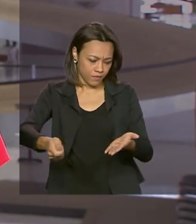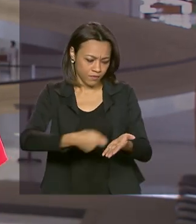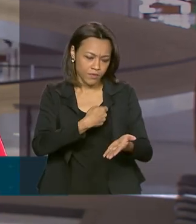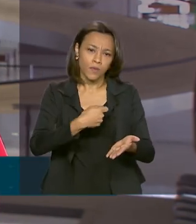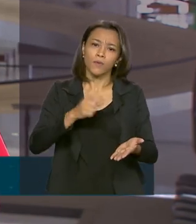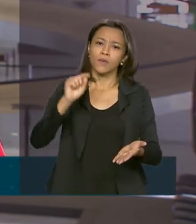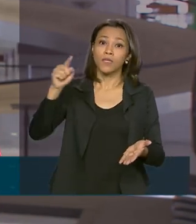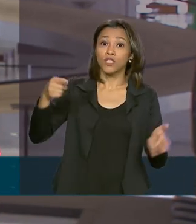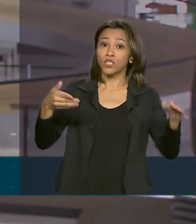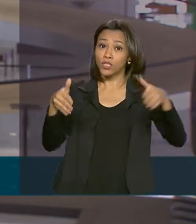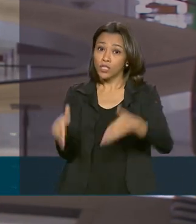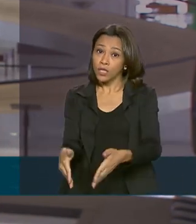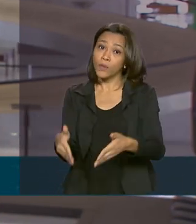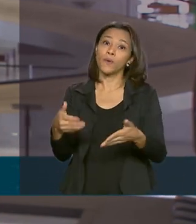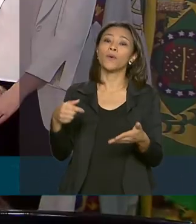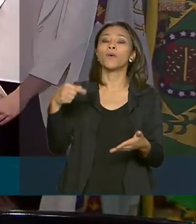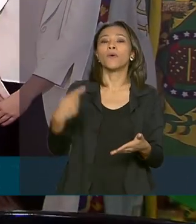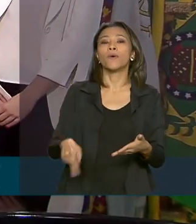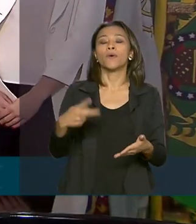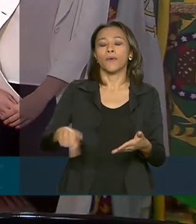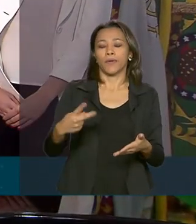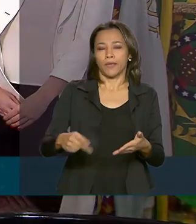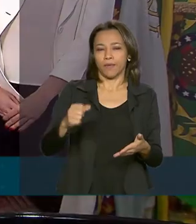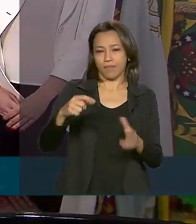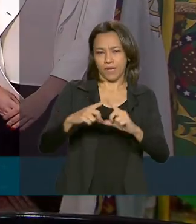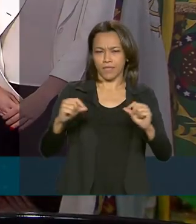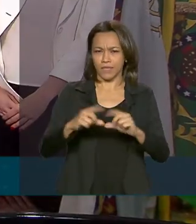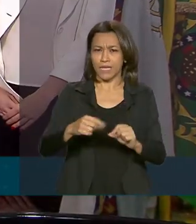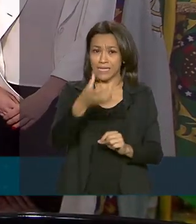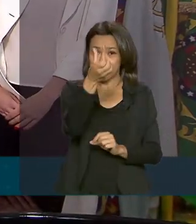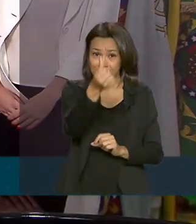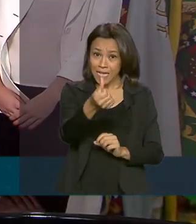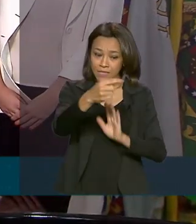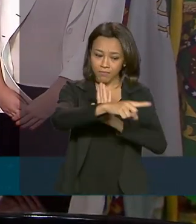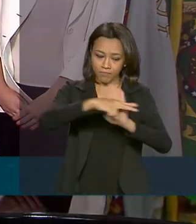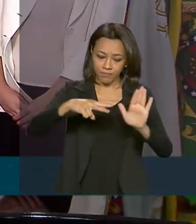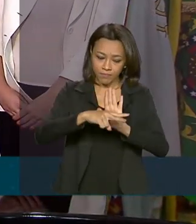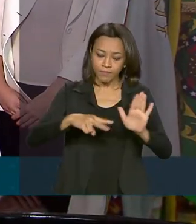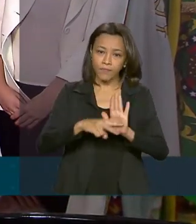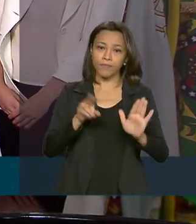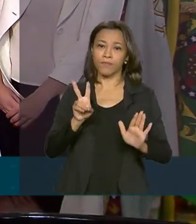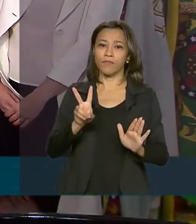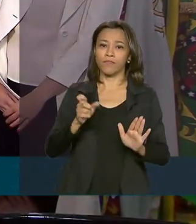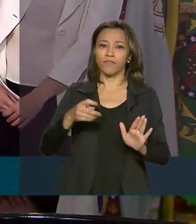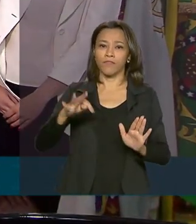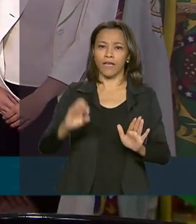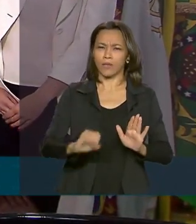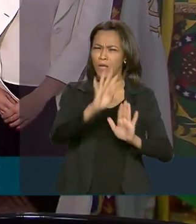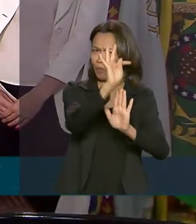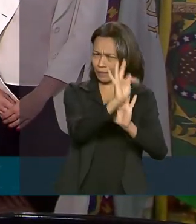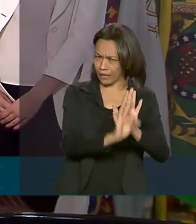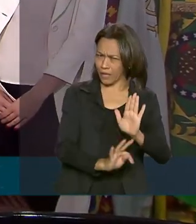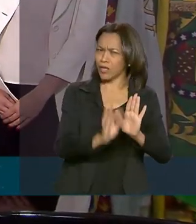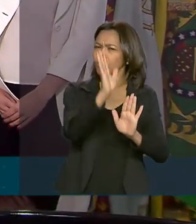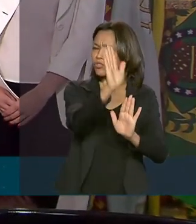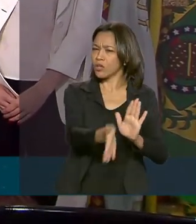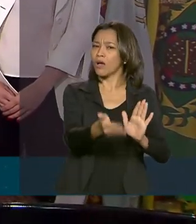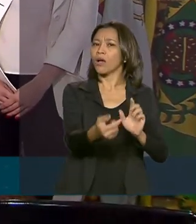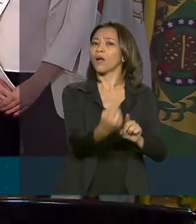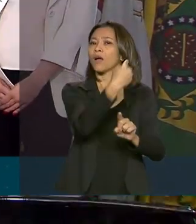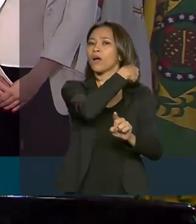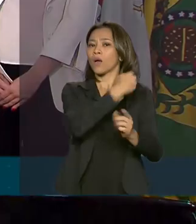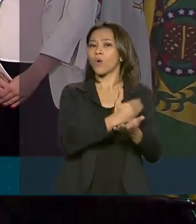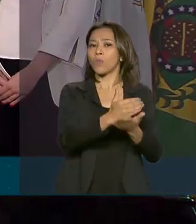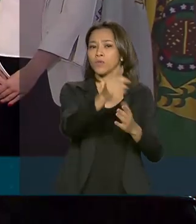aqui em Brasília com seis vetos em relação ao texto aprovado lá no Congresso. É um texto que já está valendo desde abril e que